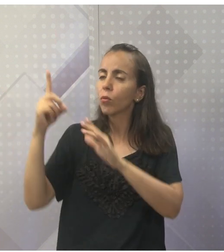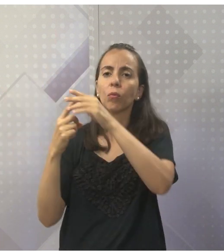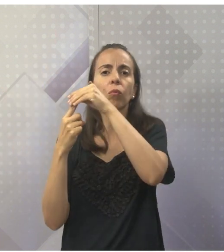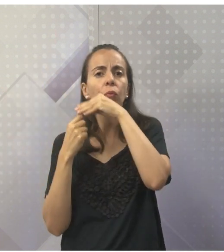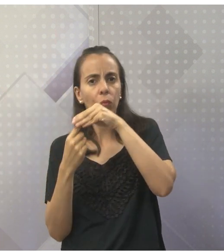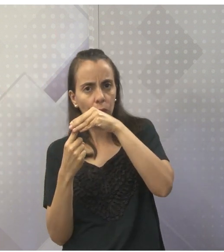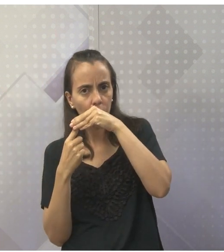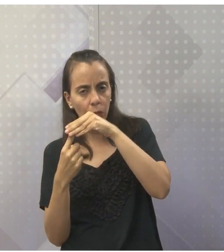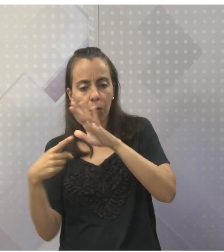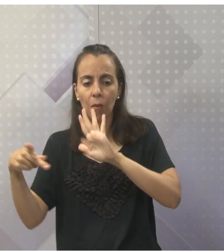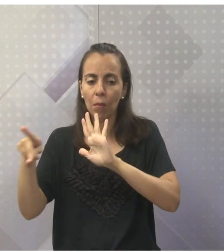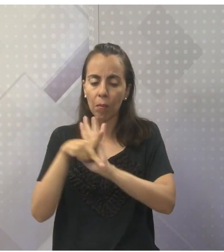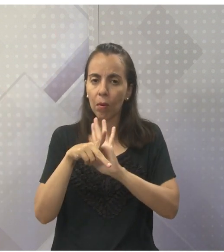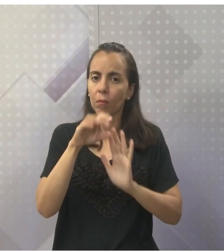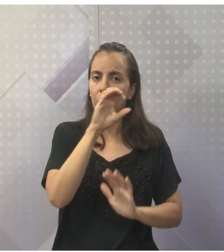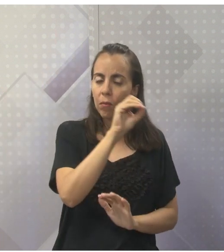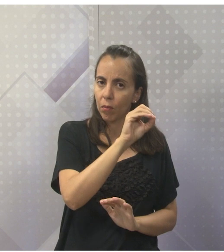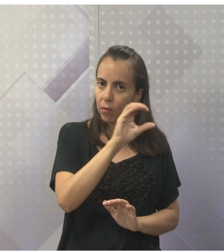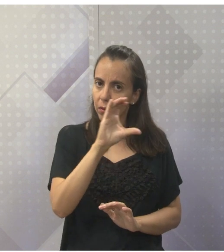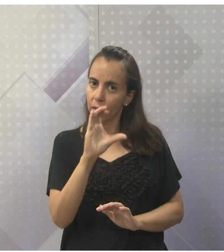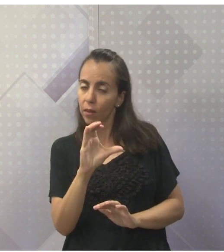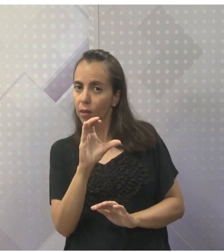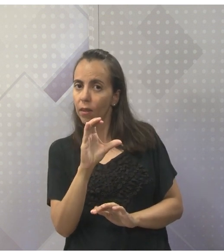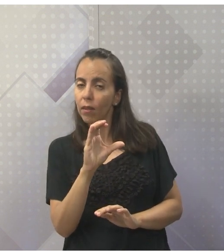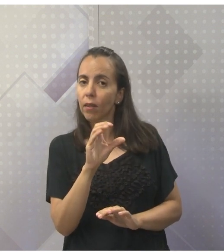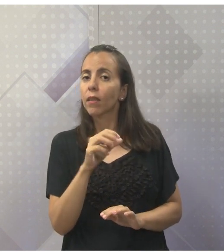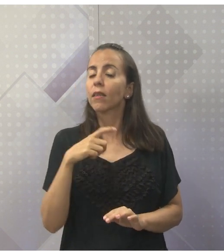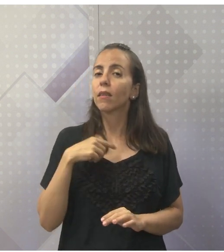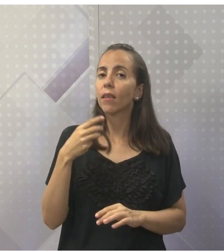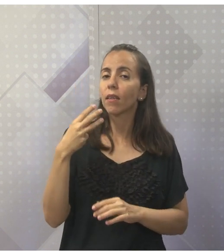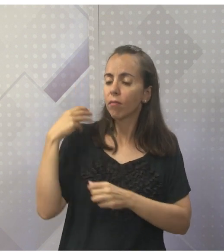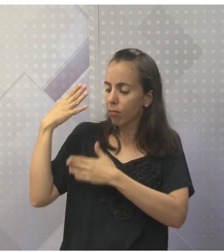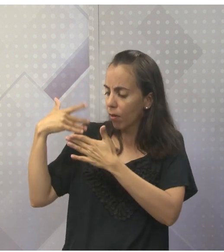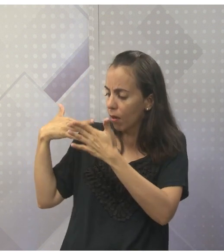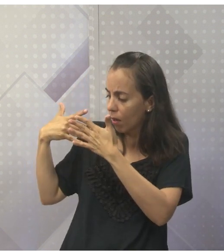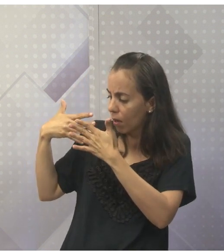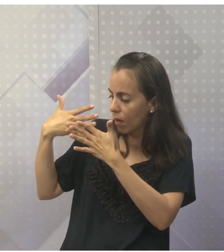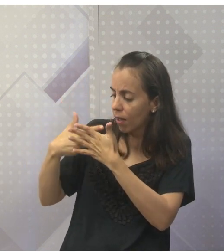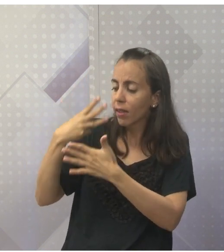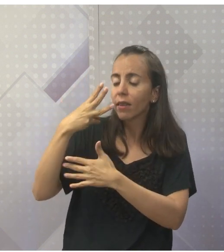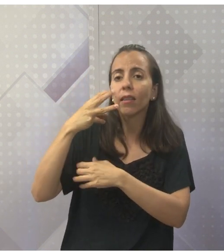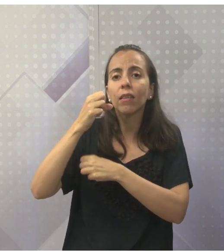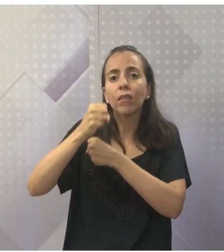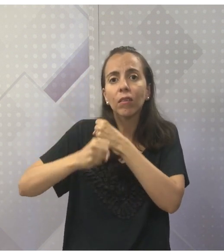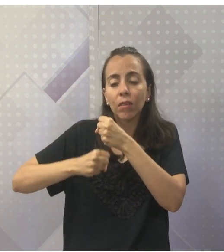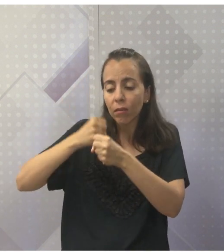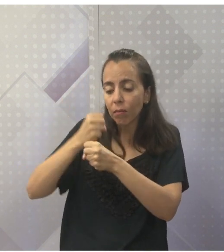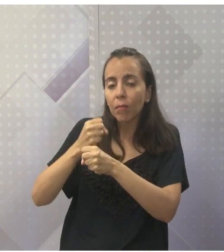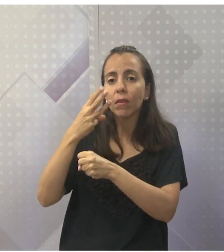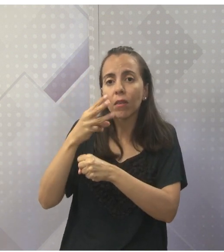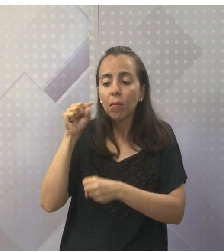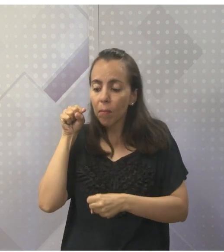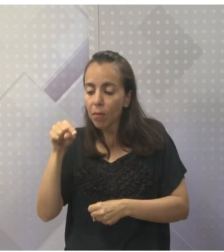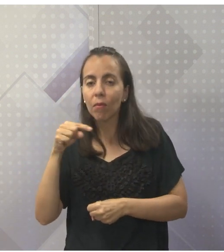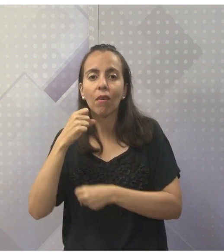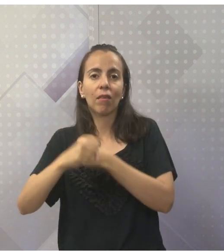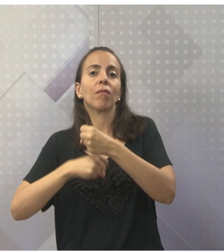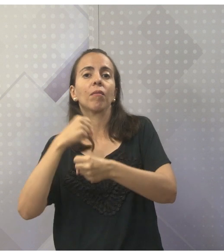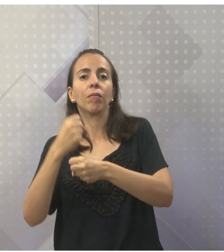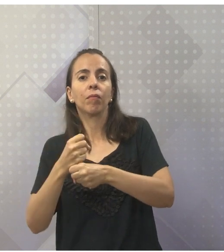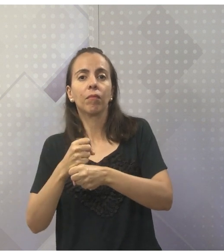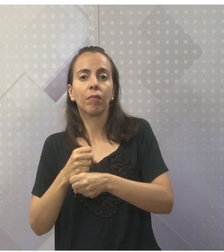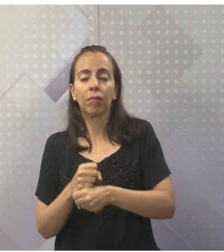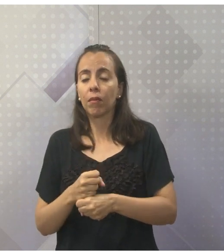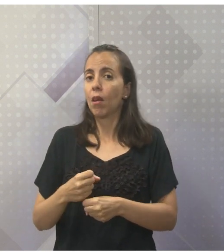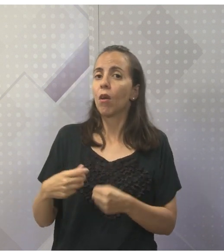é ocidental, com mais de 3 mil anos de existência. Os judeus acreditam que